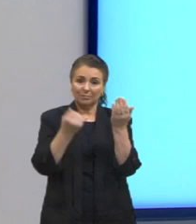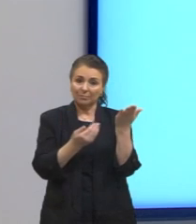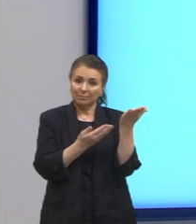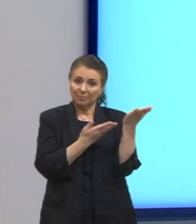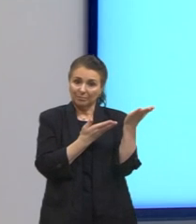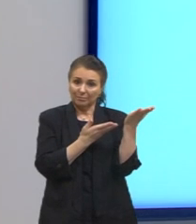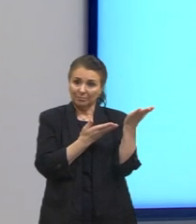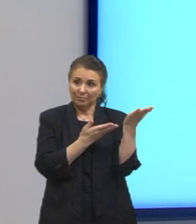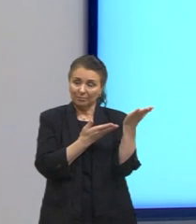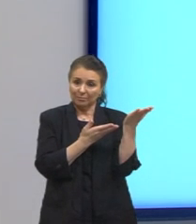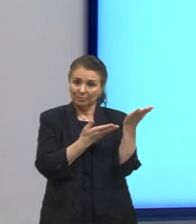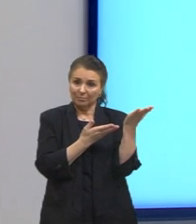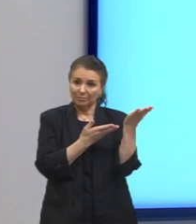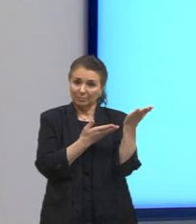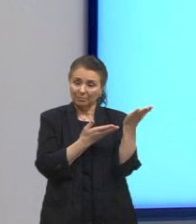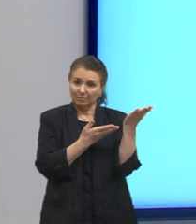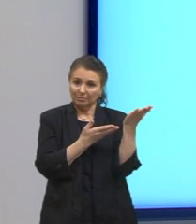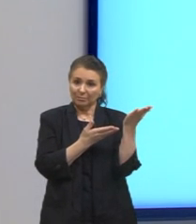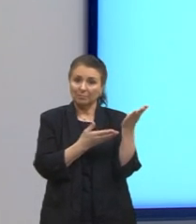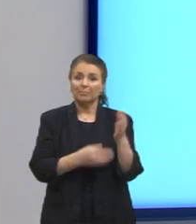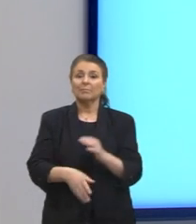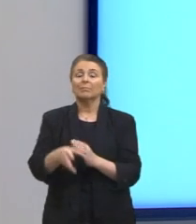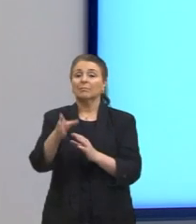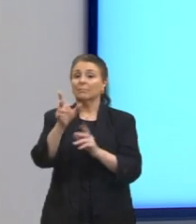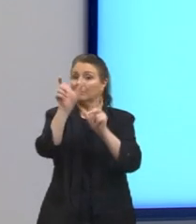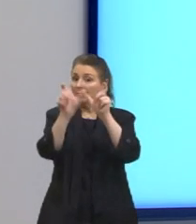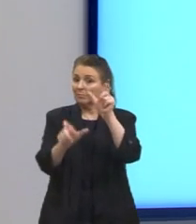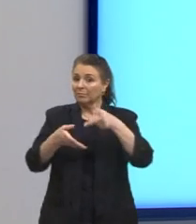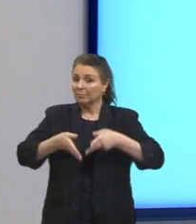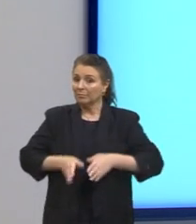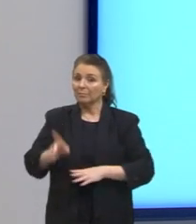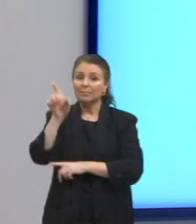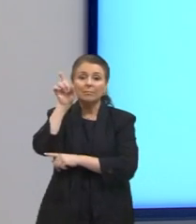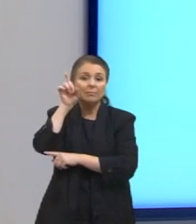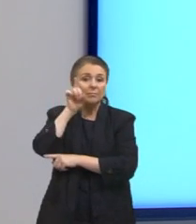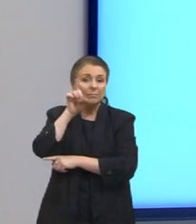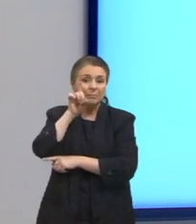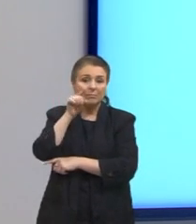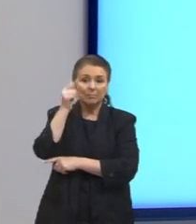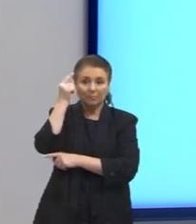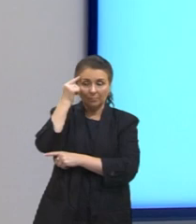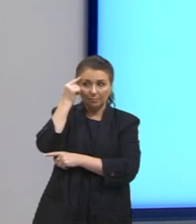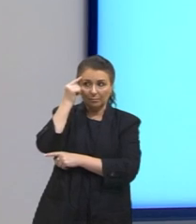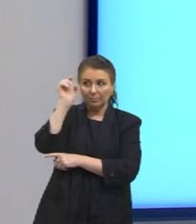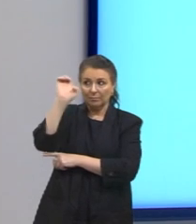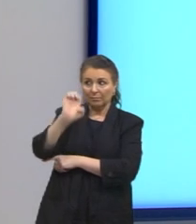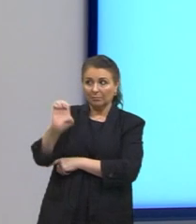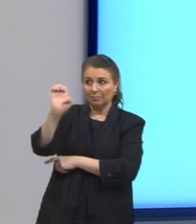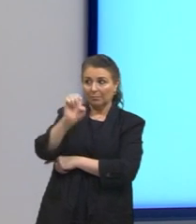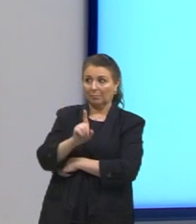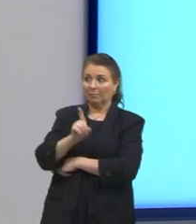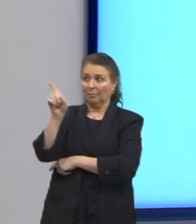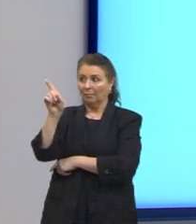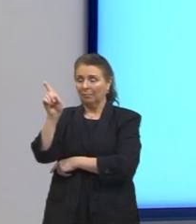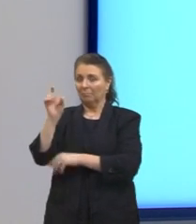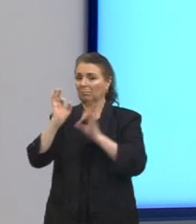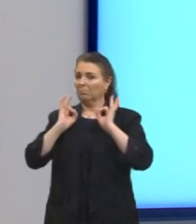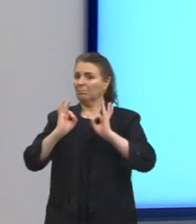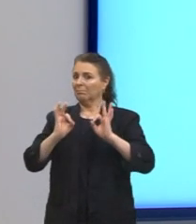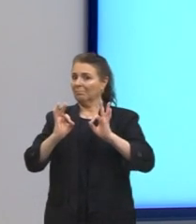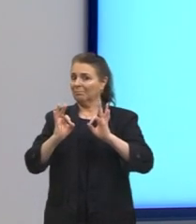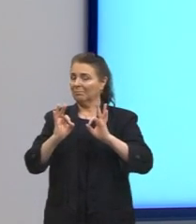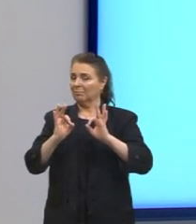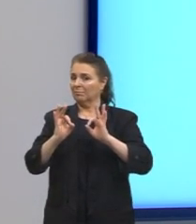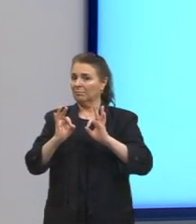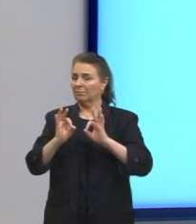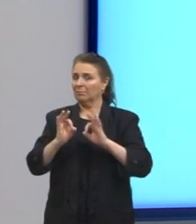Então, os americanos sempre pensam que a Europa é perfeita, mas tanta beleza e história